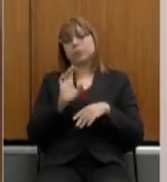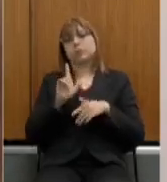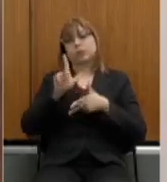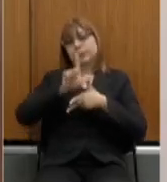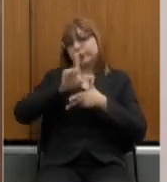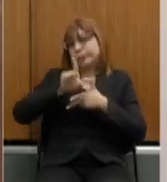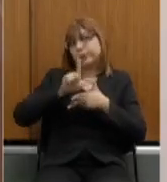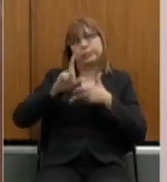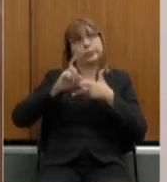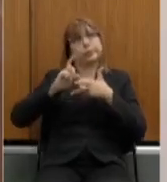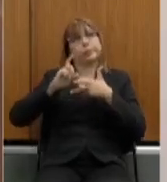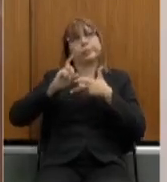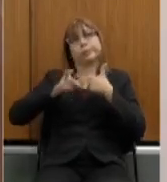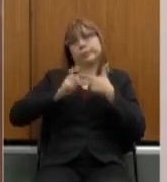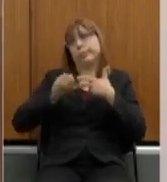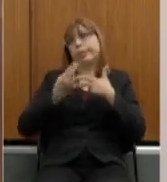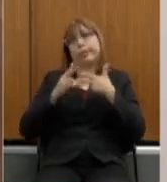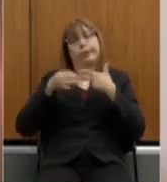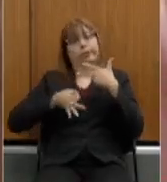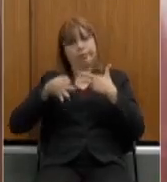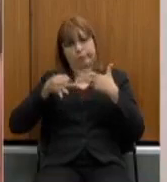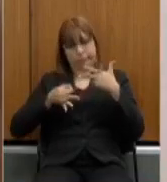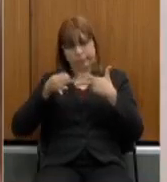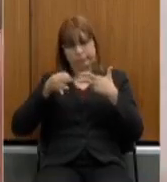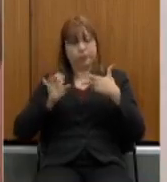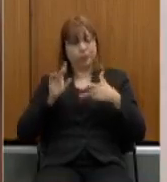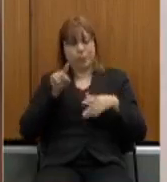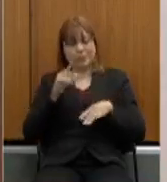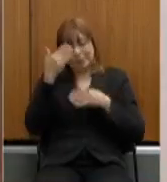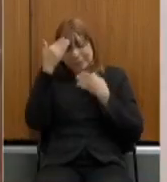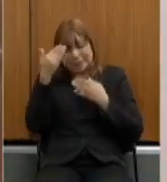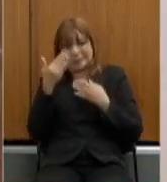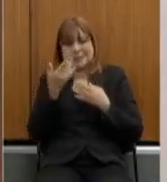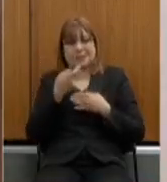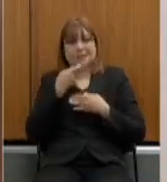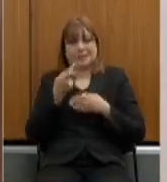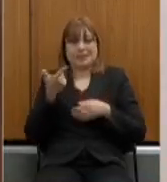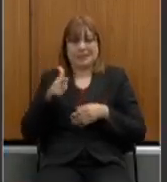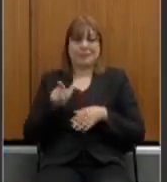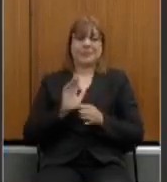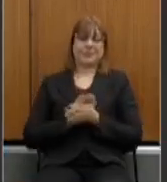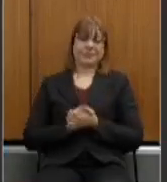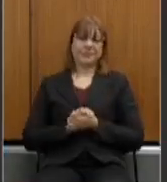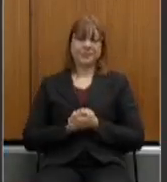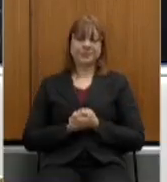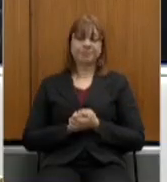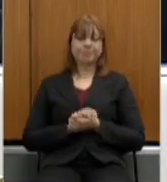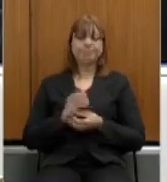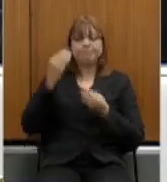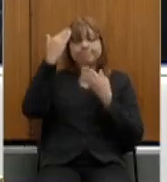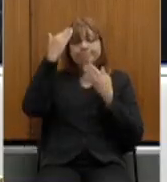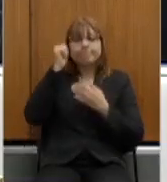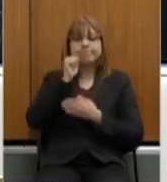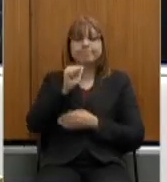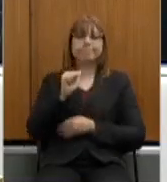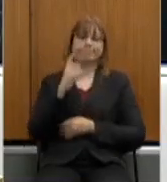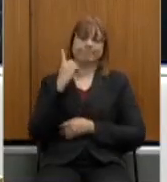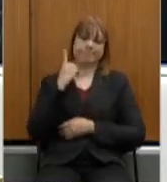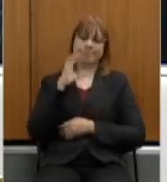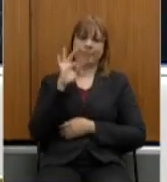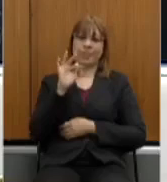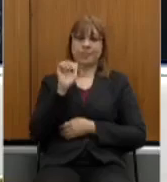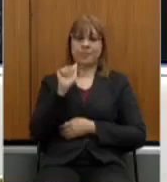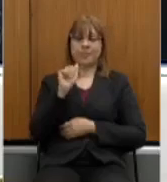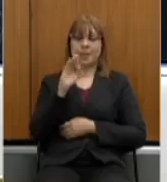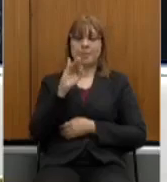judiciário ou executivo essas considerações obrigada pelo tempo de novo muito obrigado deputada Fabiola por